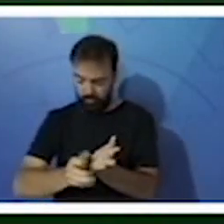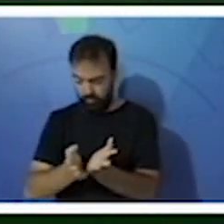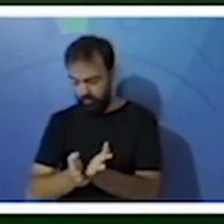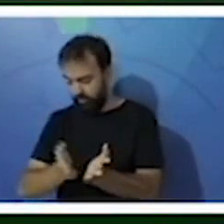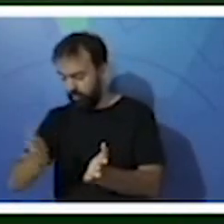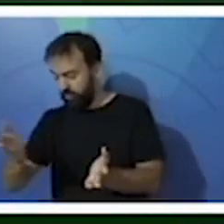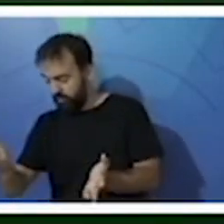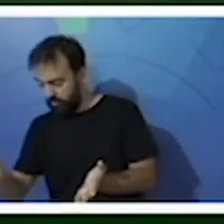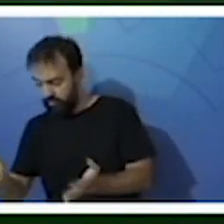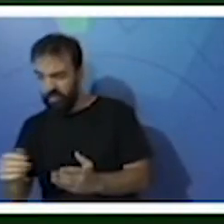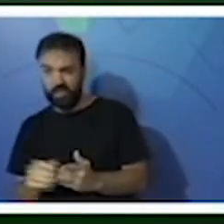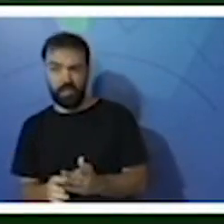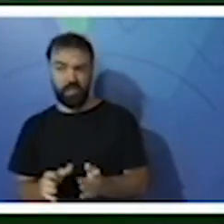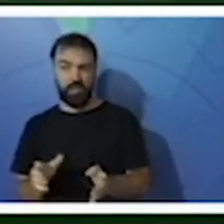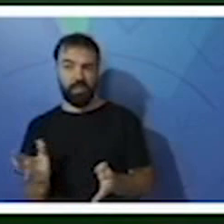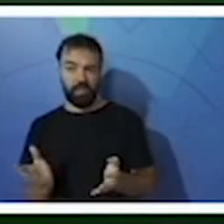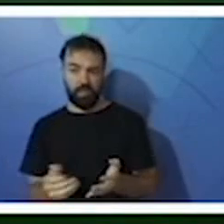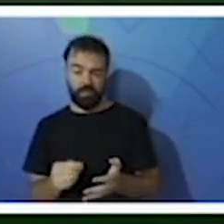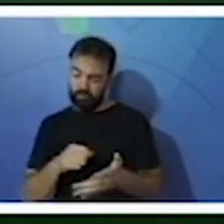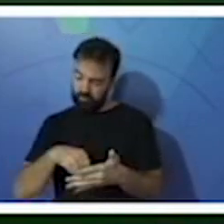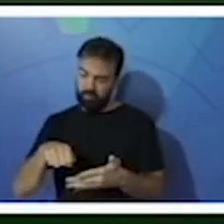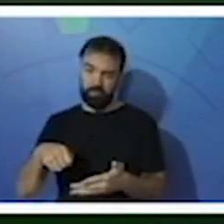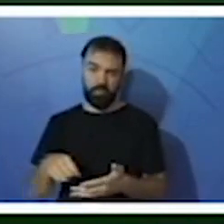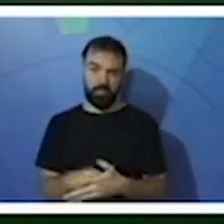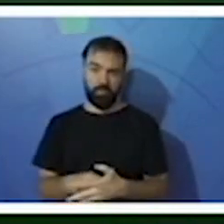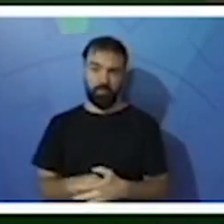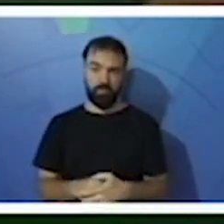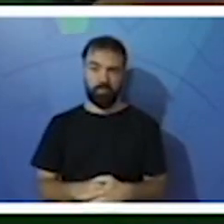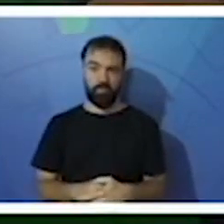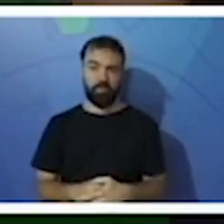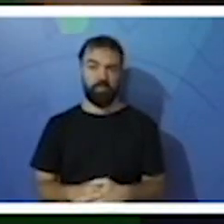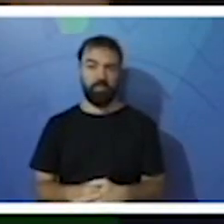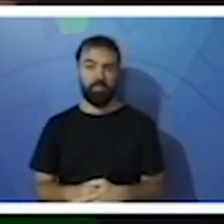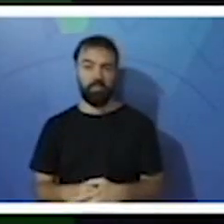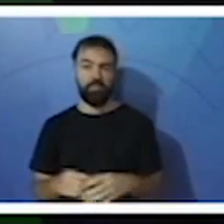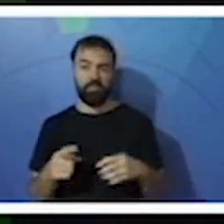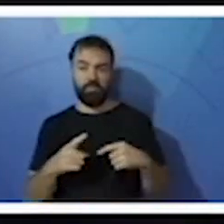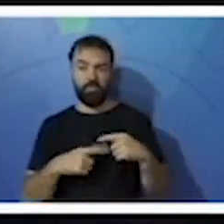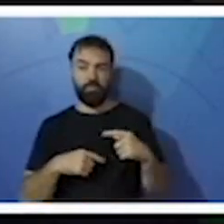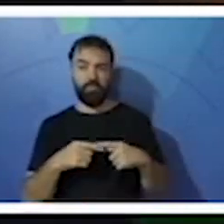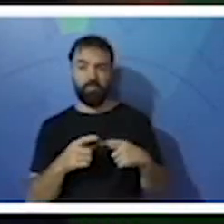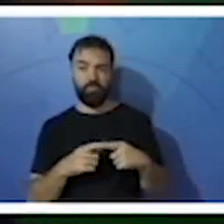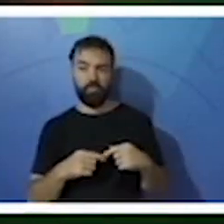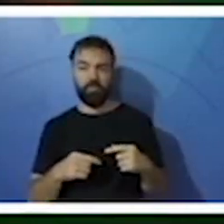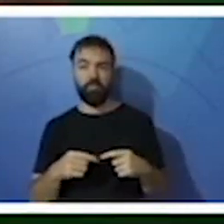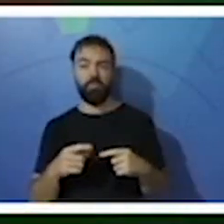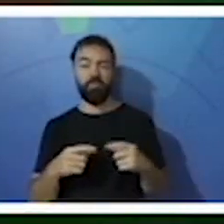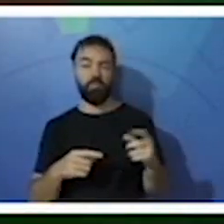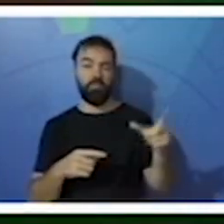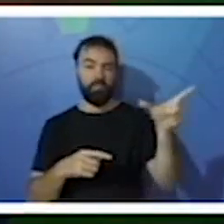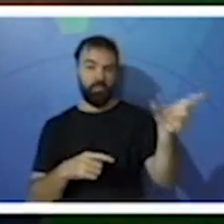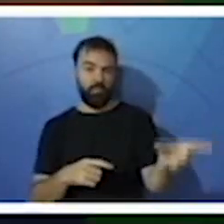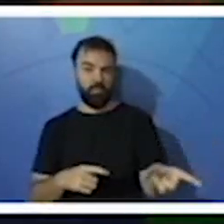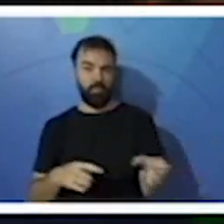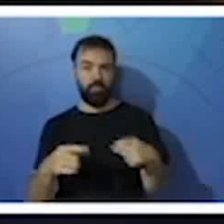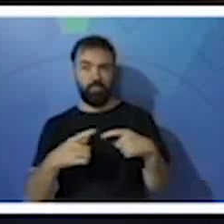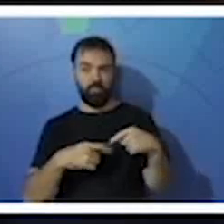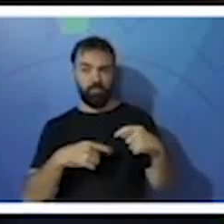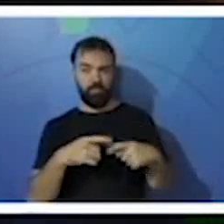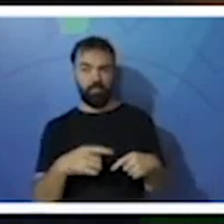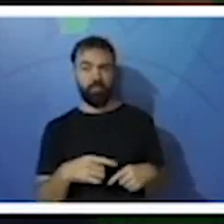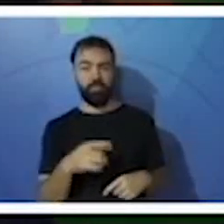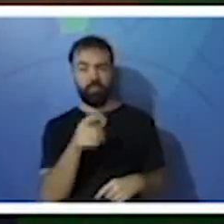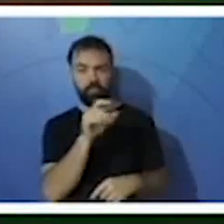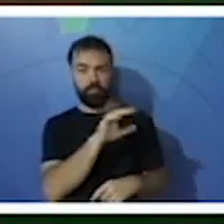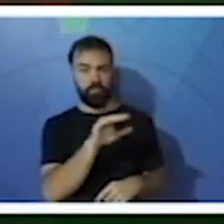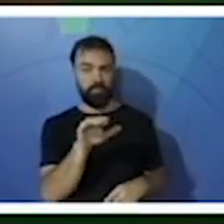fazer os registros, tá? Materiais do experimento, filtro de papel, a mistura de água e